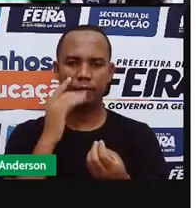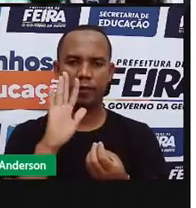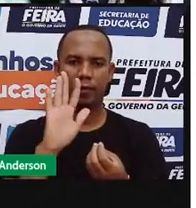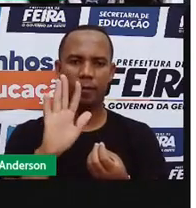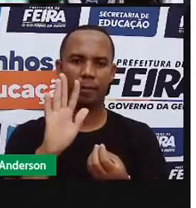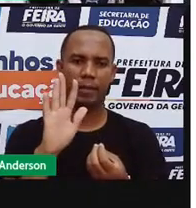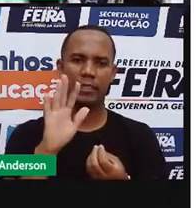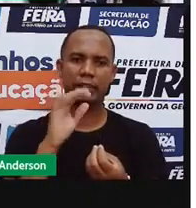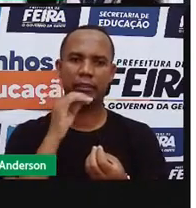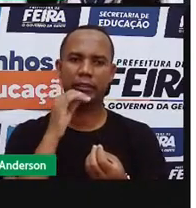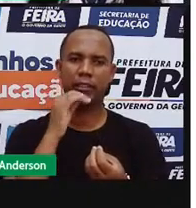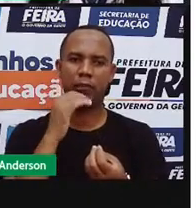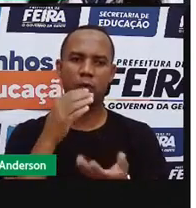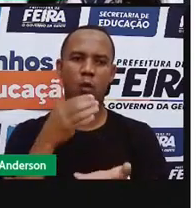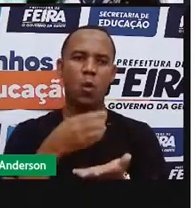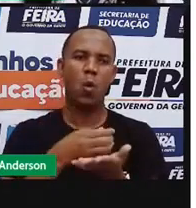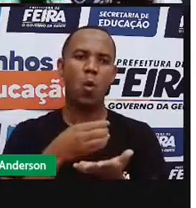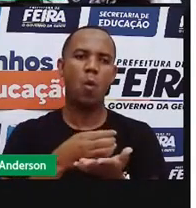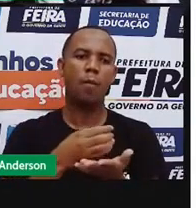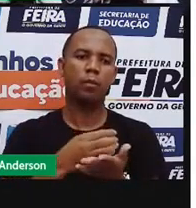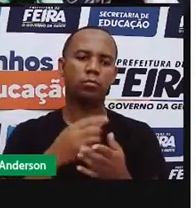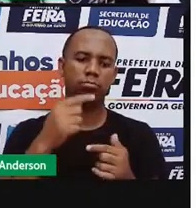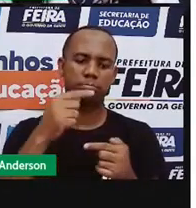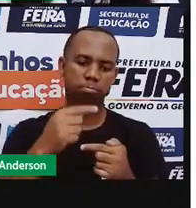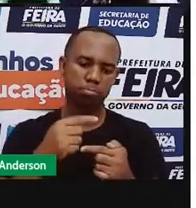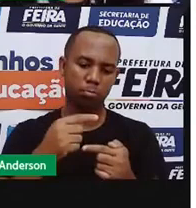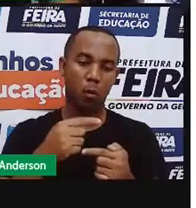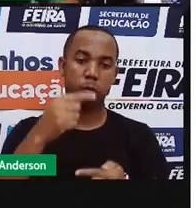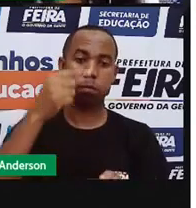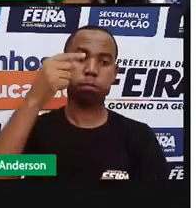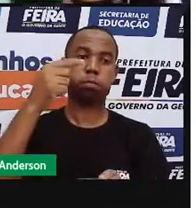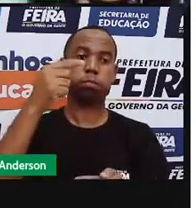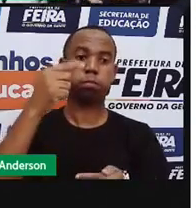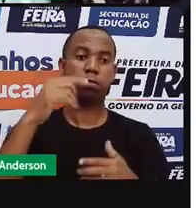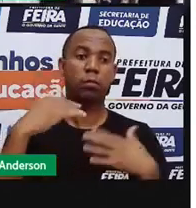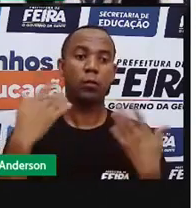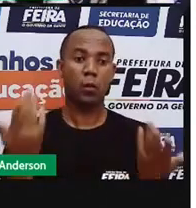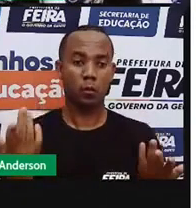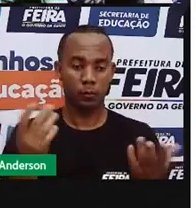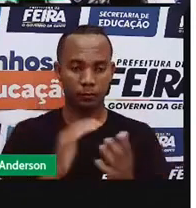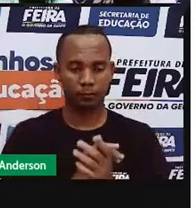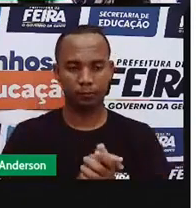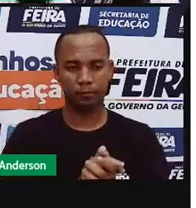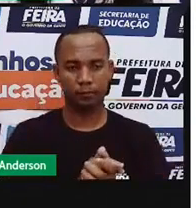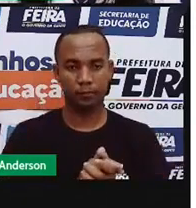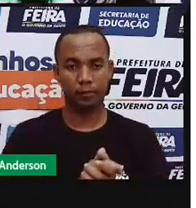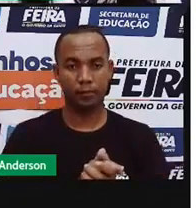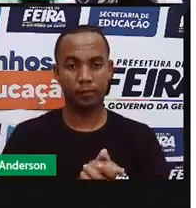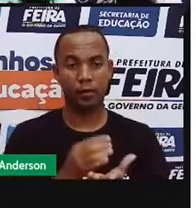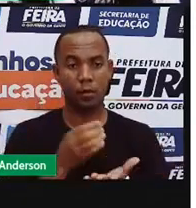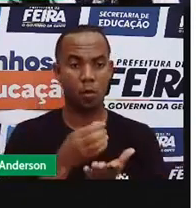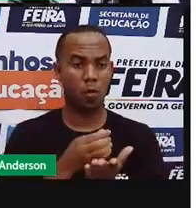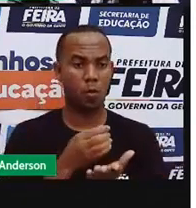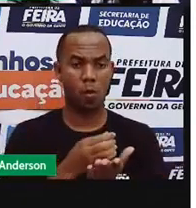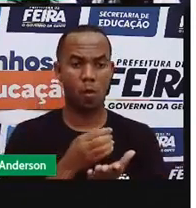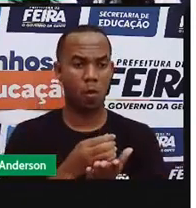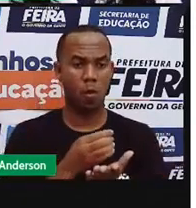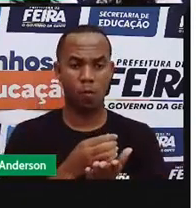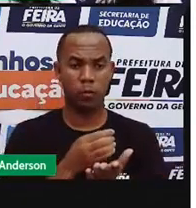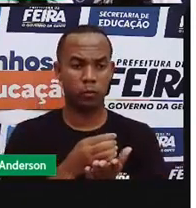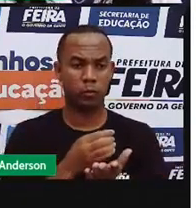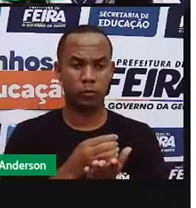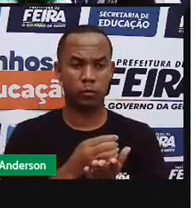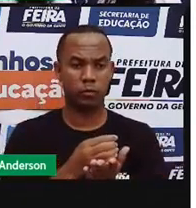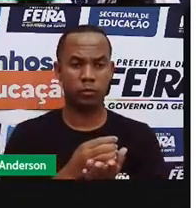o copo é grande ou o copo é pequeno? Olha só, quando a gente fala de medida de capacidade, de medida de